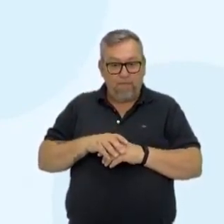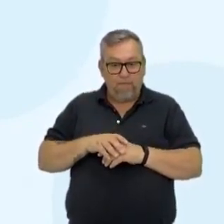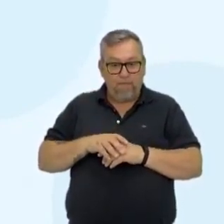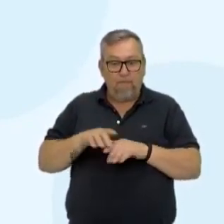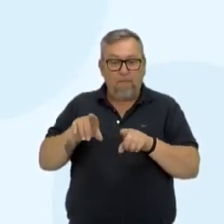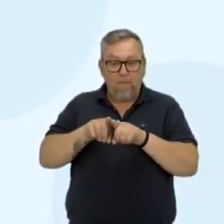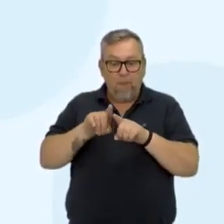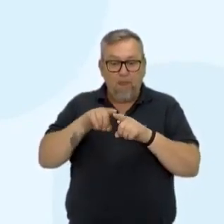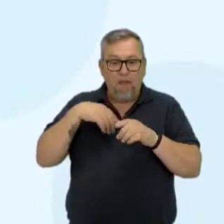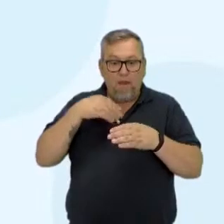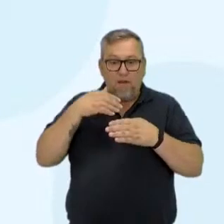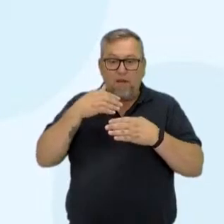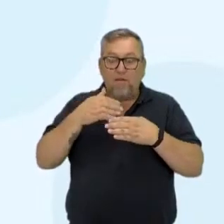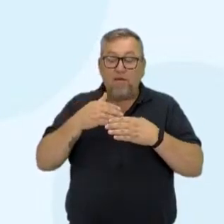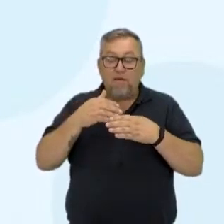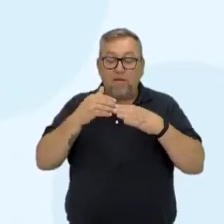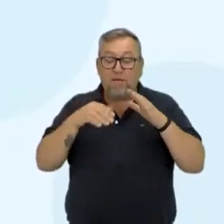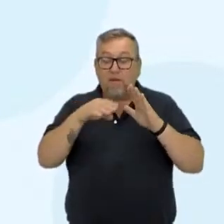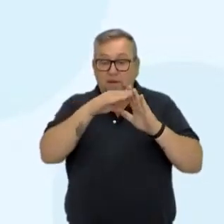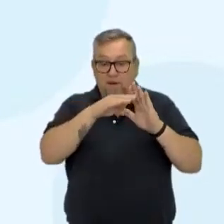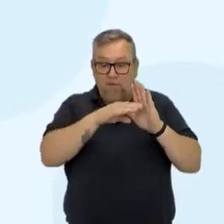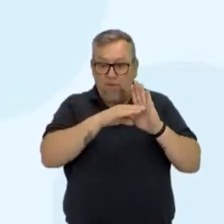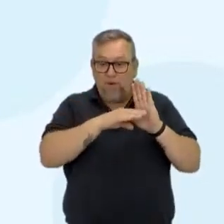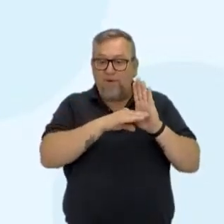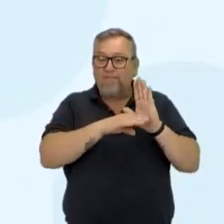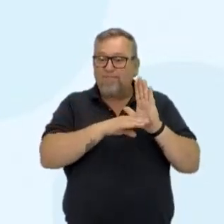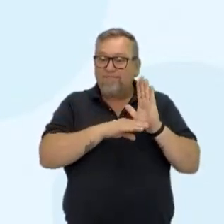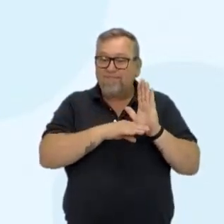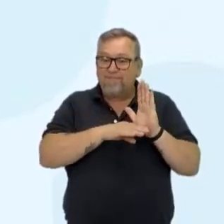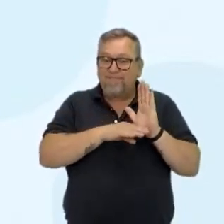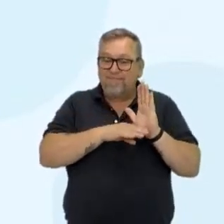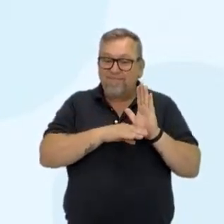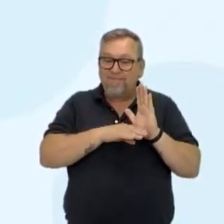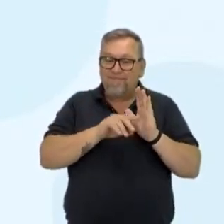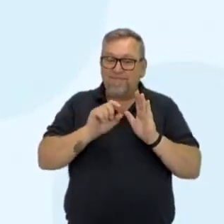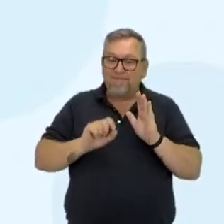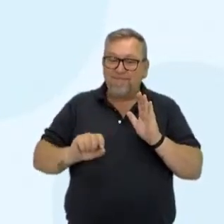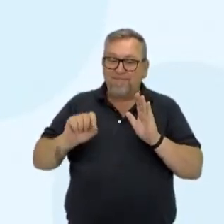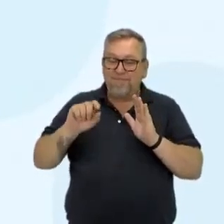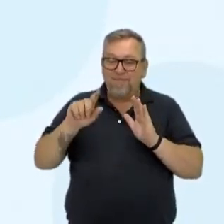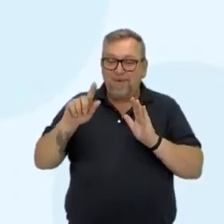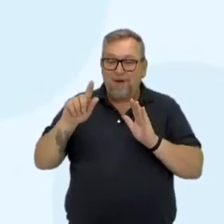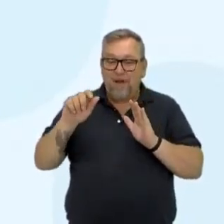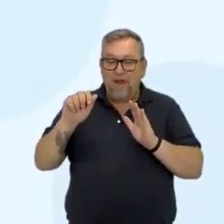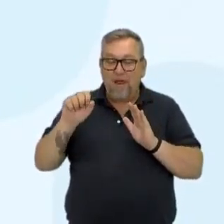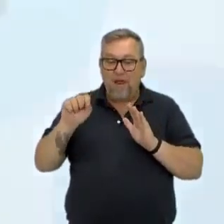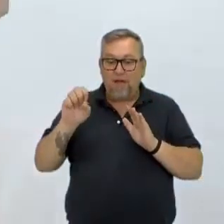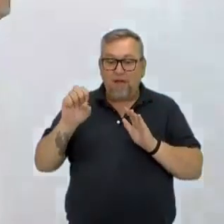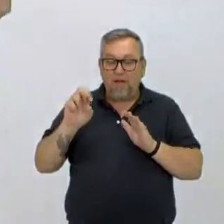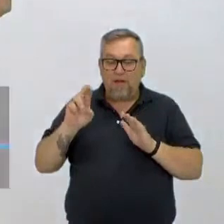nessa sequência inclusive, eles são os gases de efeito